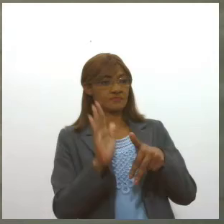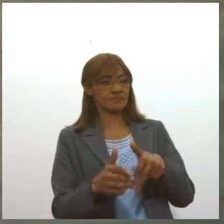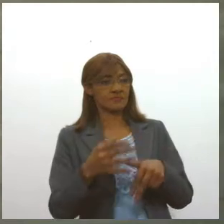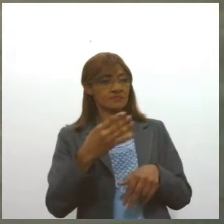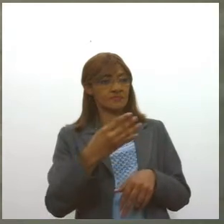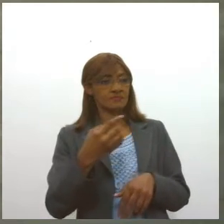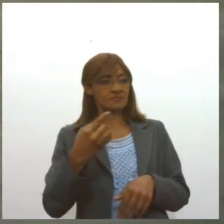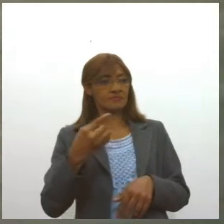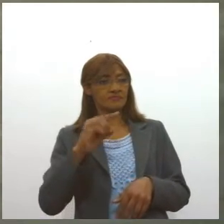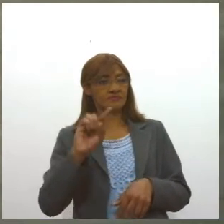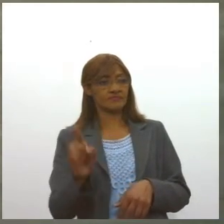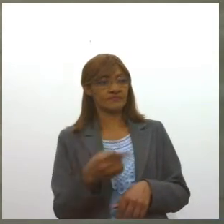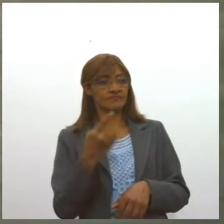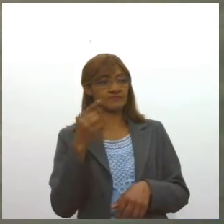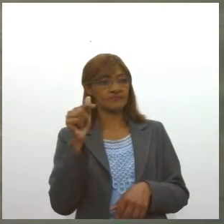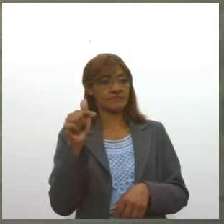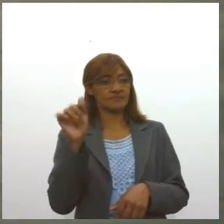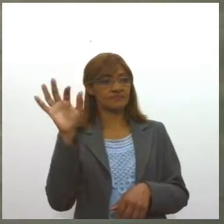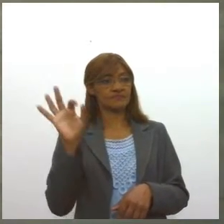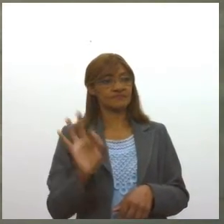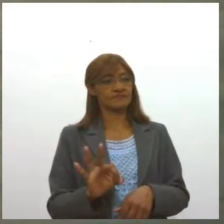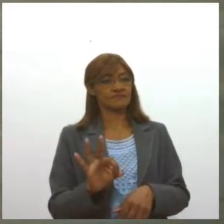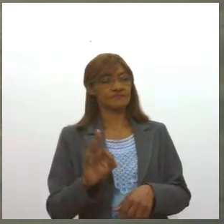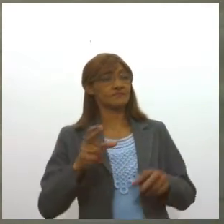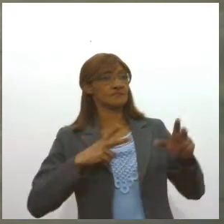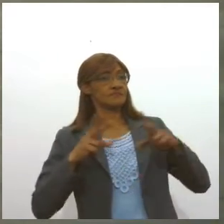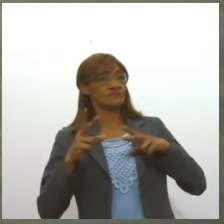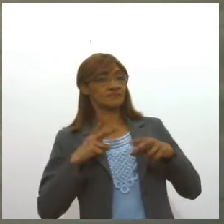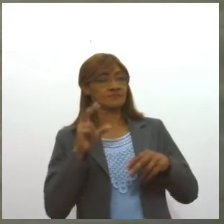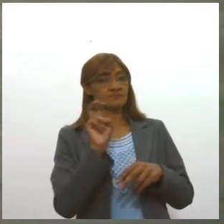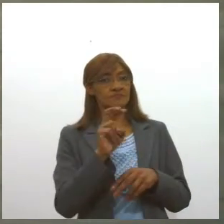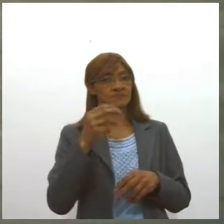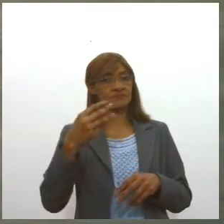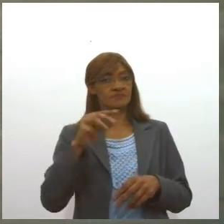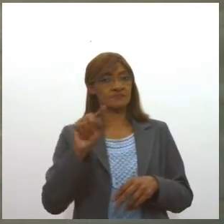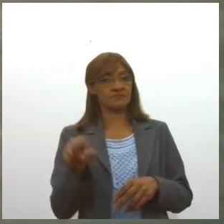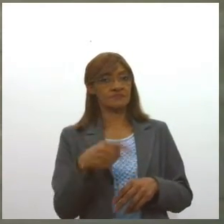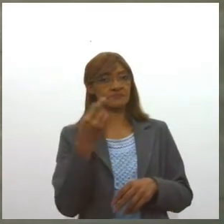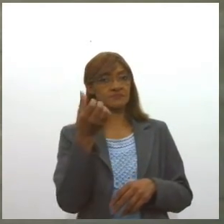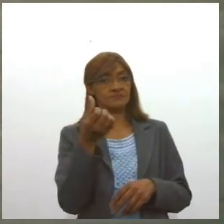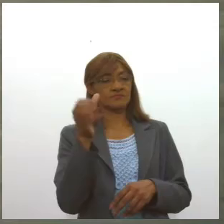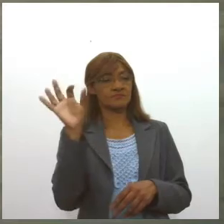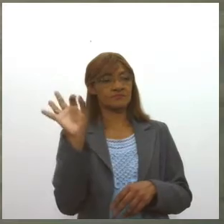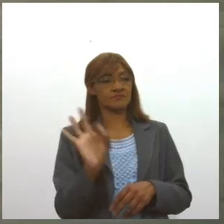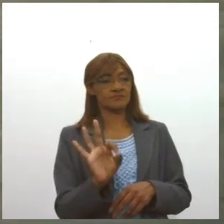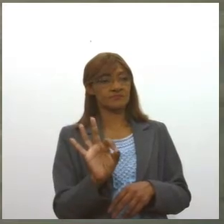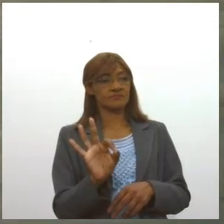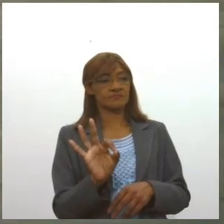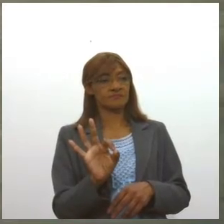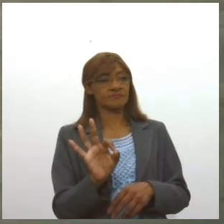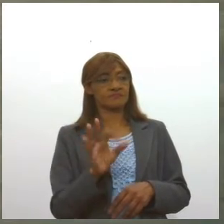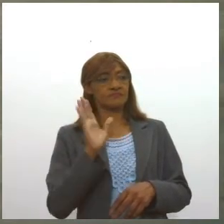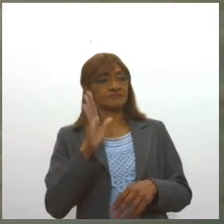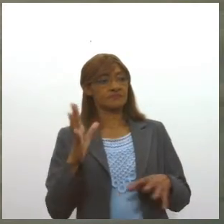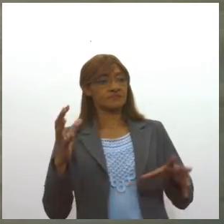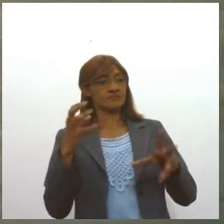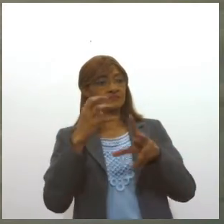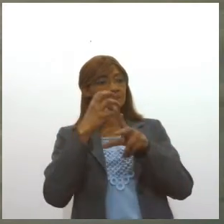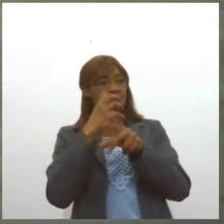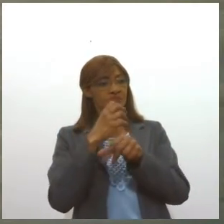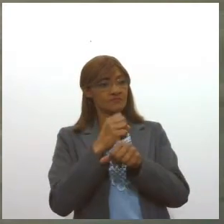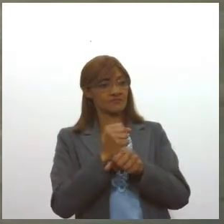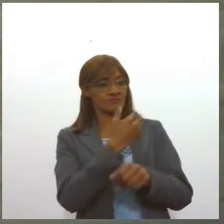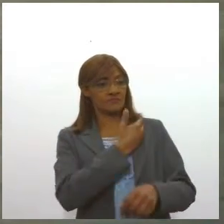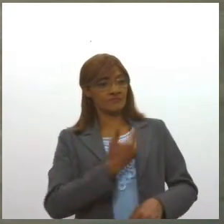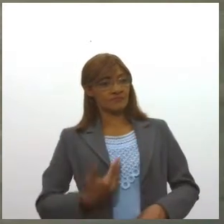,7%. Já da rede privada corresponde a 53,6%. E segundo o balanço oficial, né, do governo,